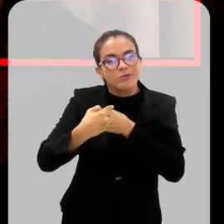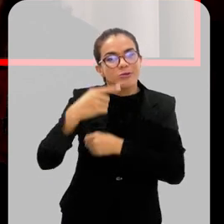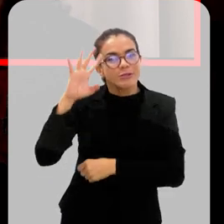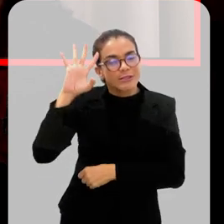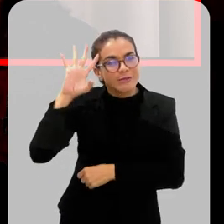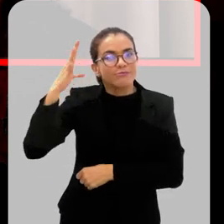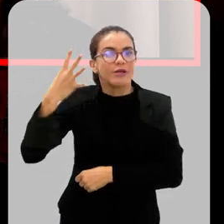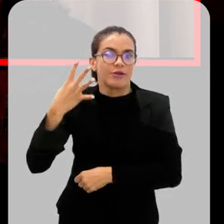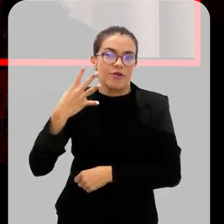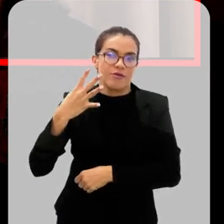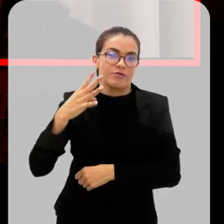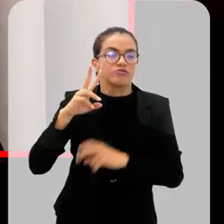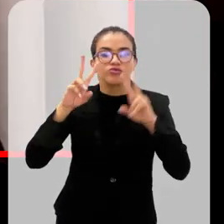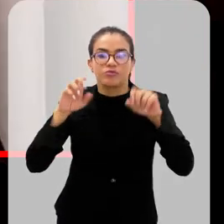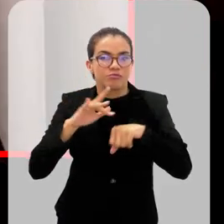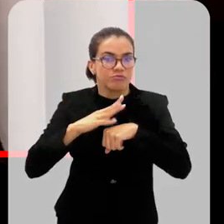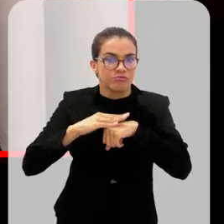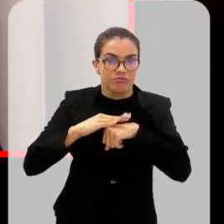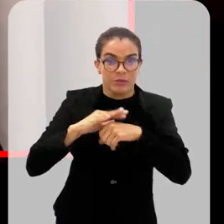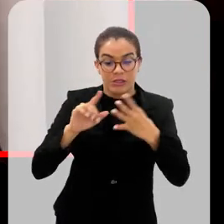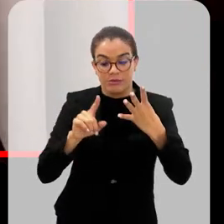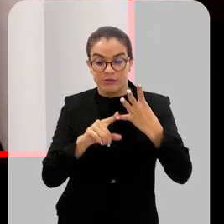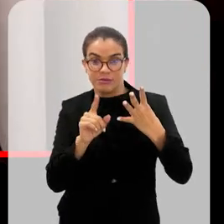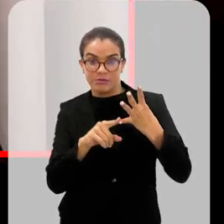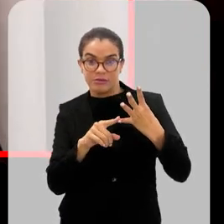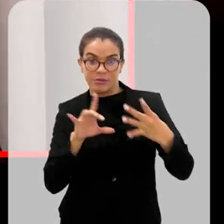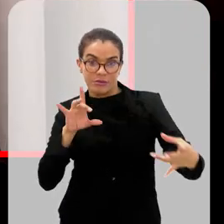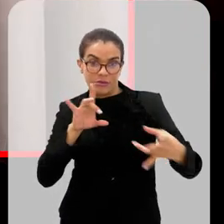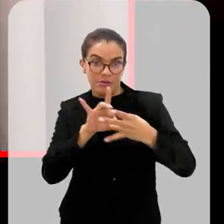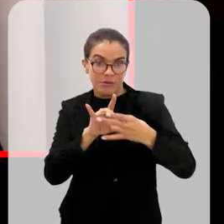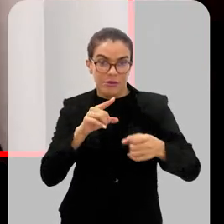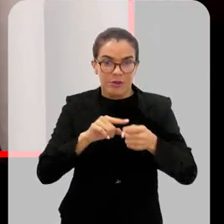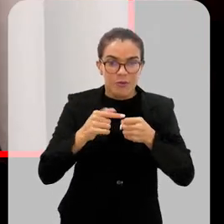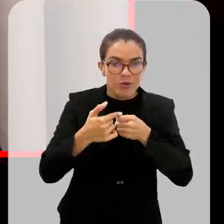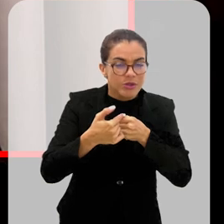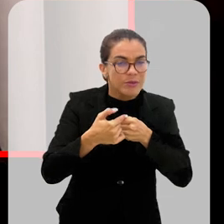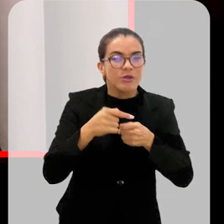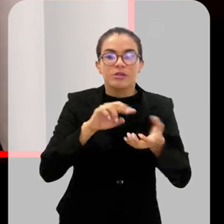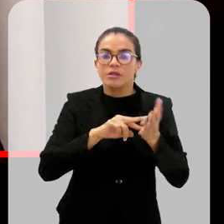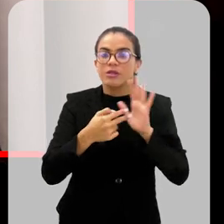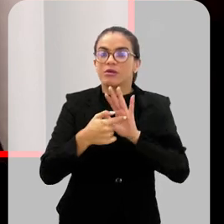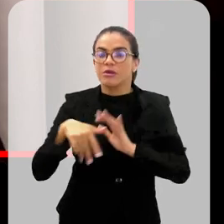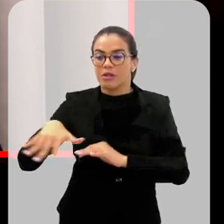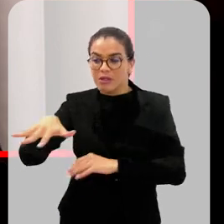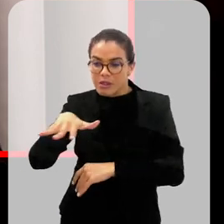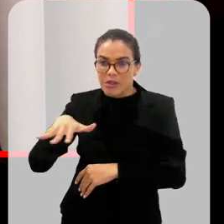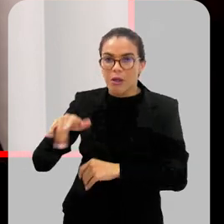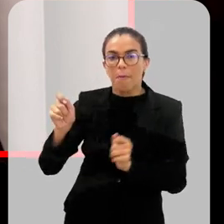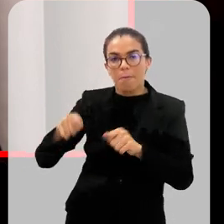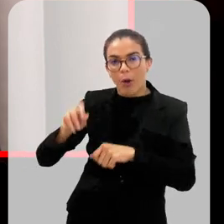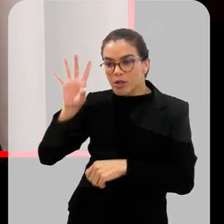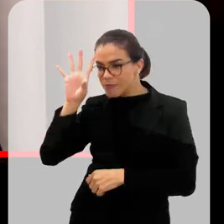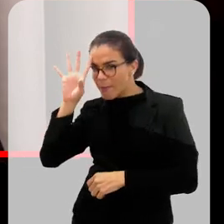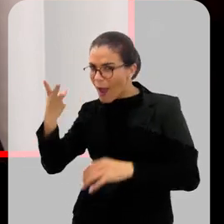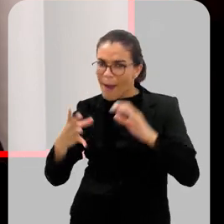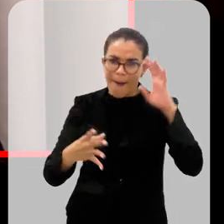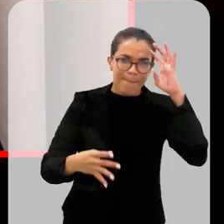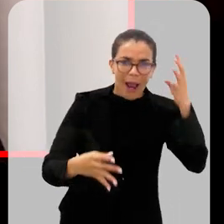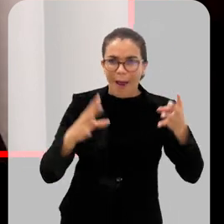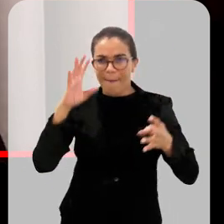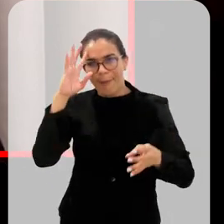municípios em relação a essas doenças. Se o alerta está ligado no seu município, significa que ali você pode começar a tomar